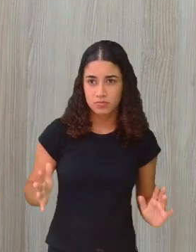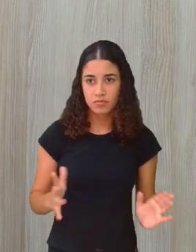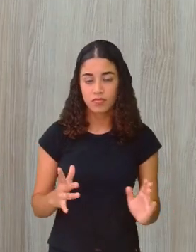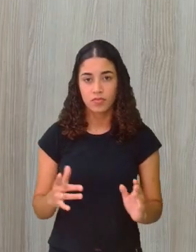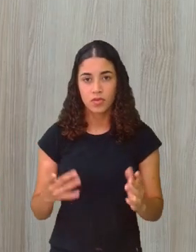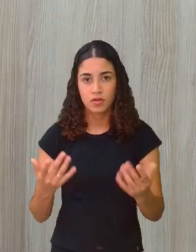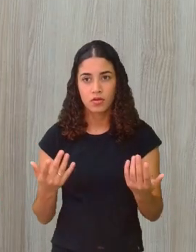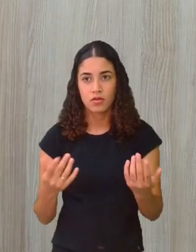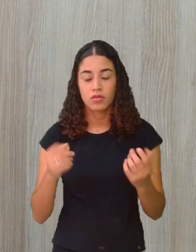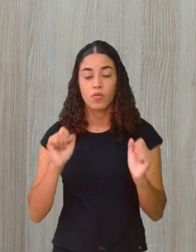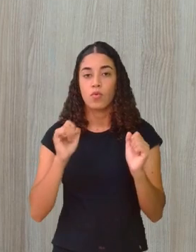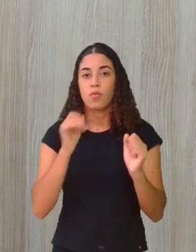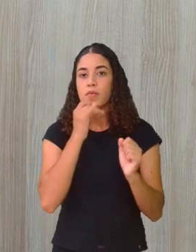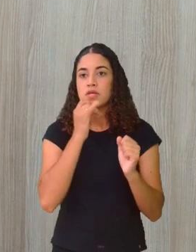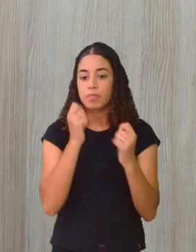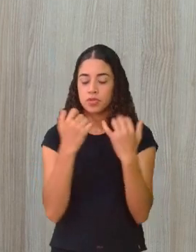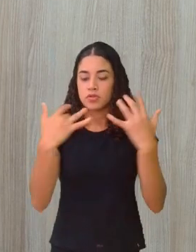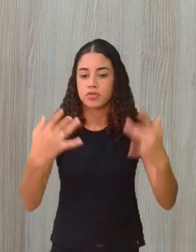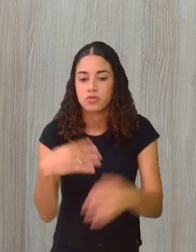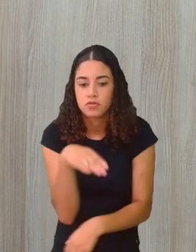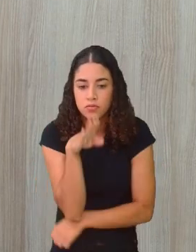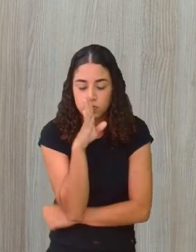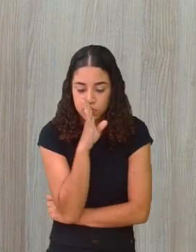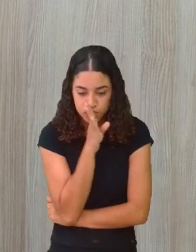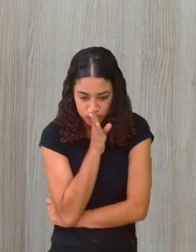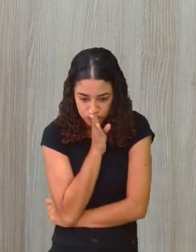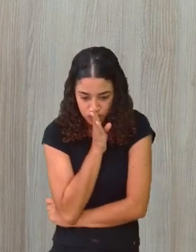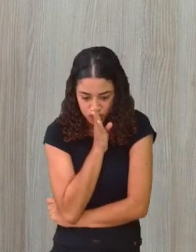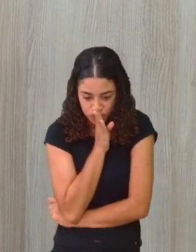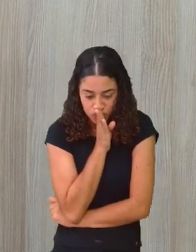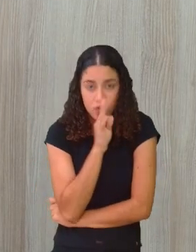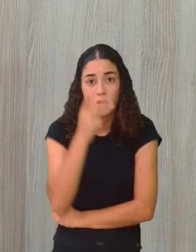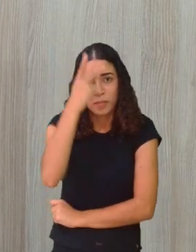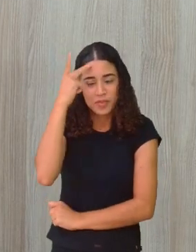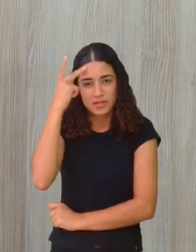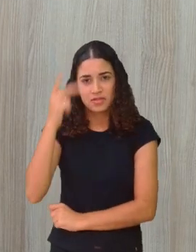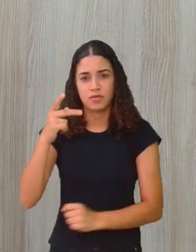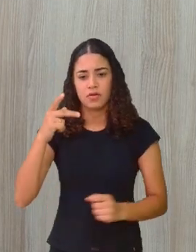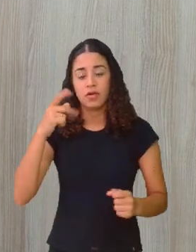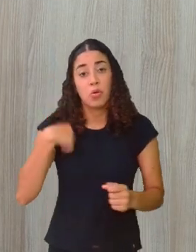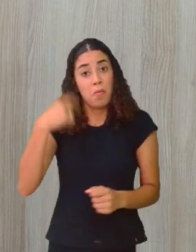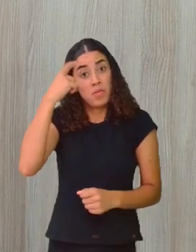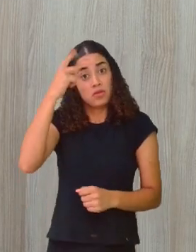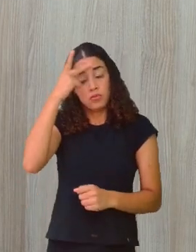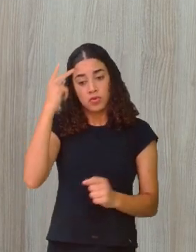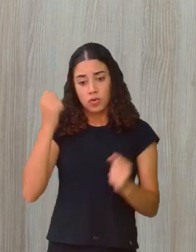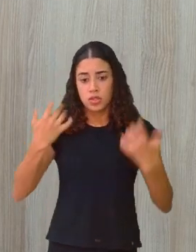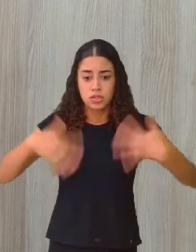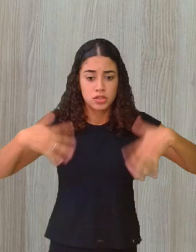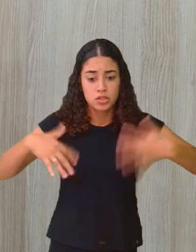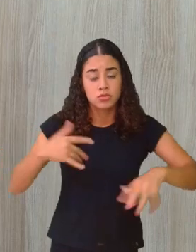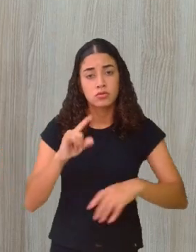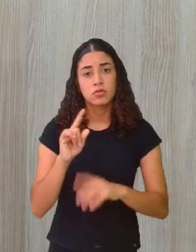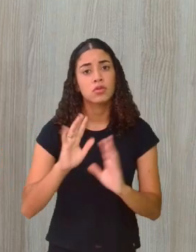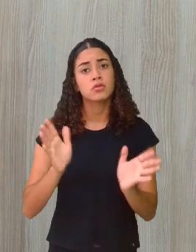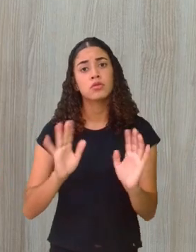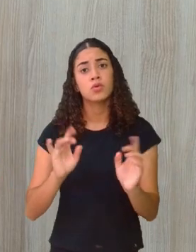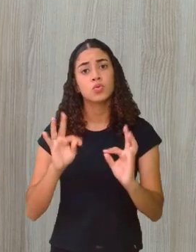completamente em silêncio. Eu pensei, né? Que o público ia, assim, se agitar e tal. Mas não. Ficou todo mundo